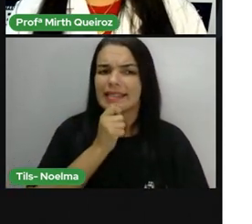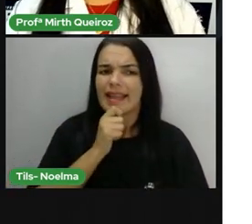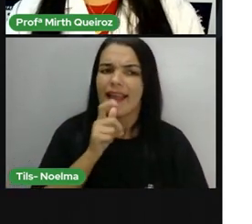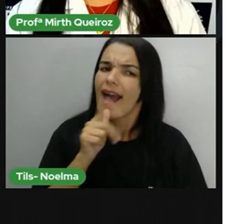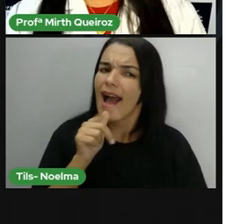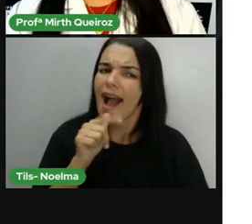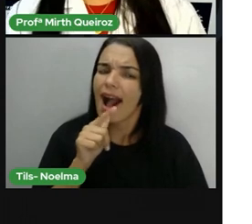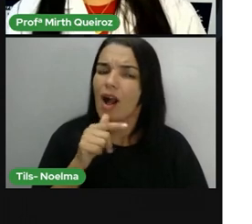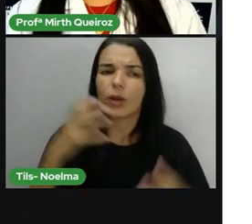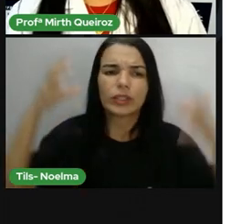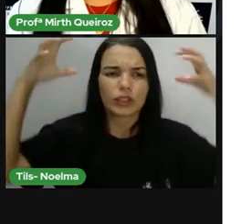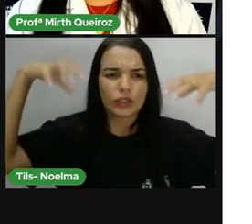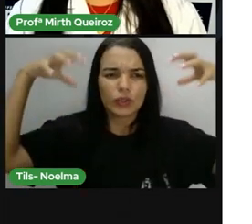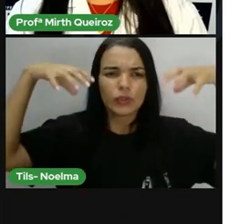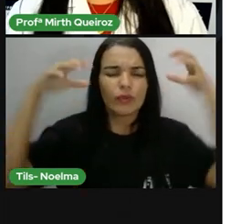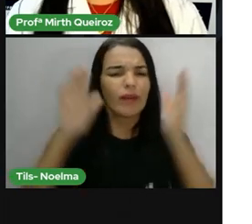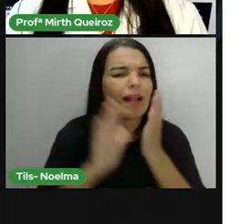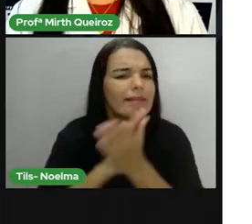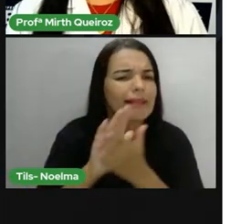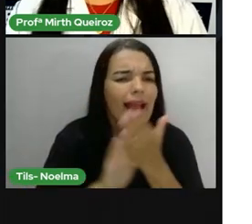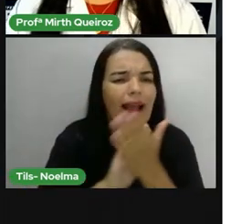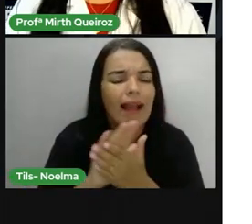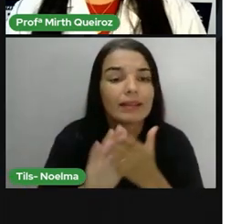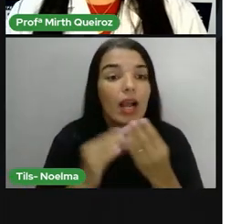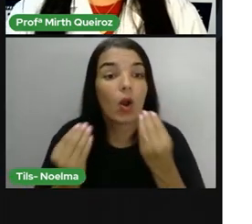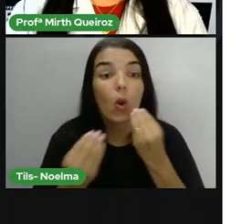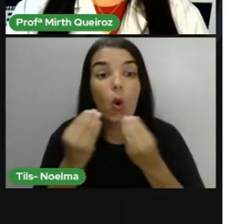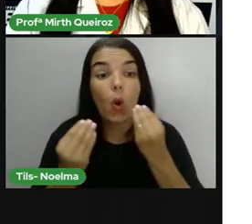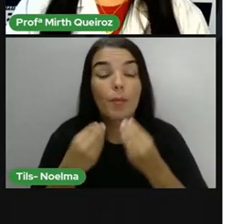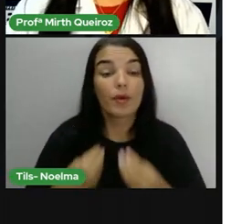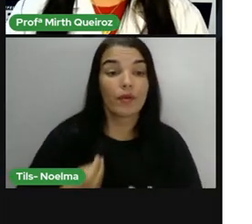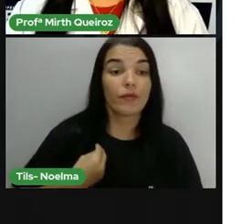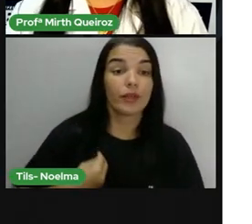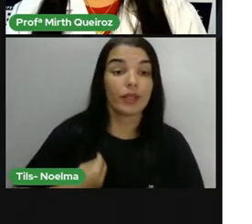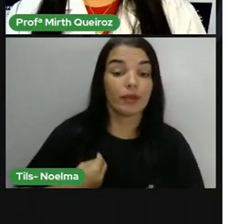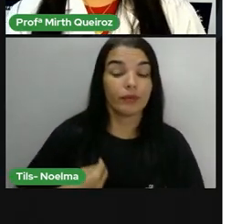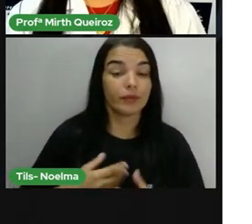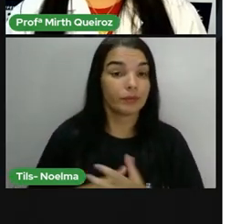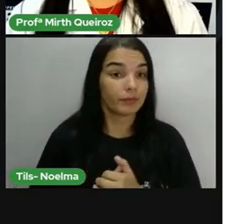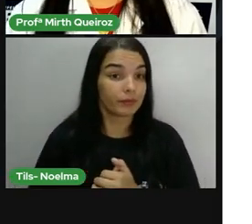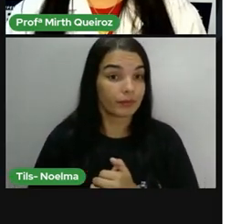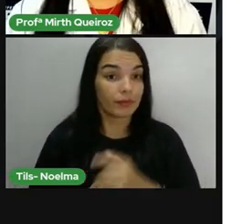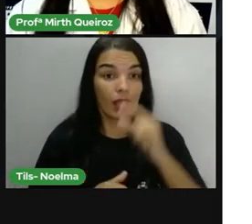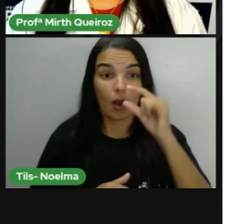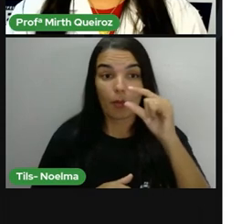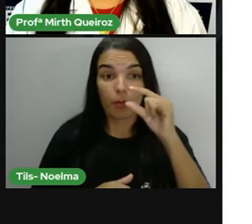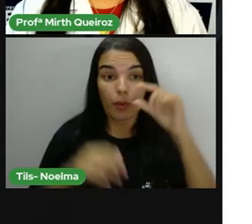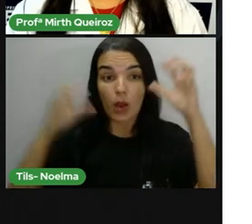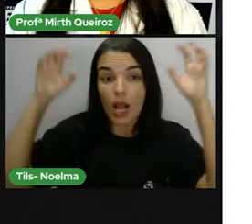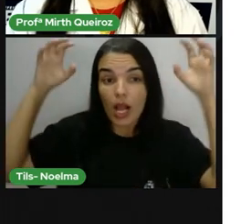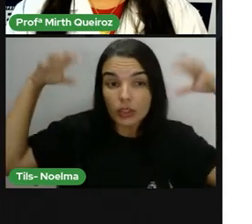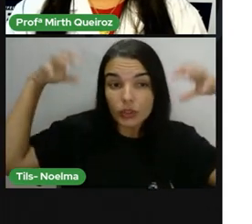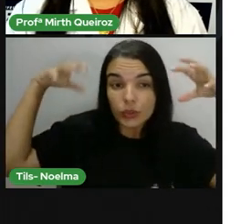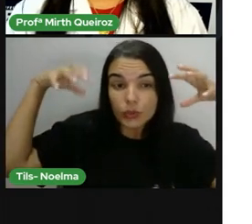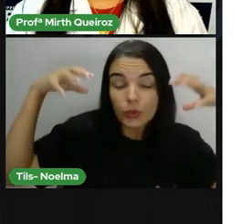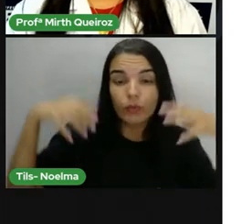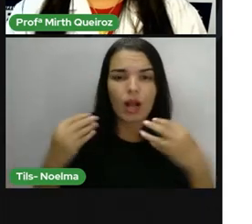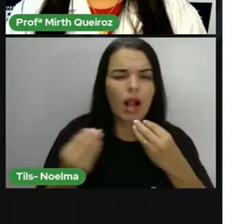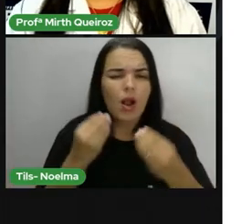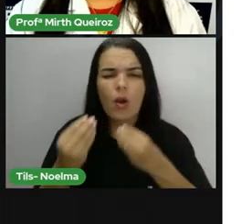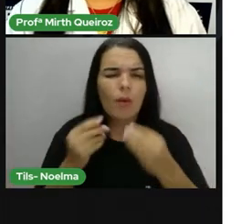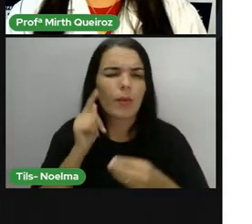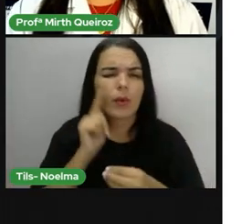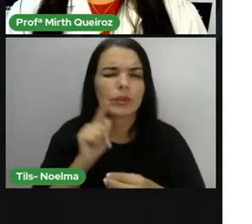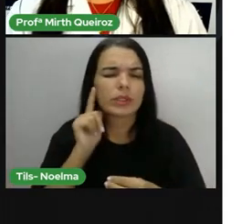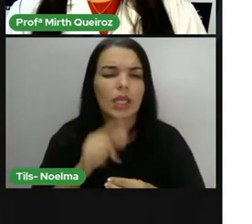Em períodos de estiagens aí, intensas, né? Tem pouca chuva na caatinga. Como é que ele consegue